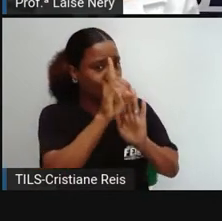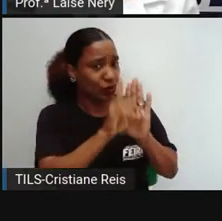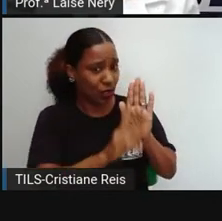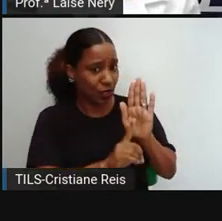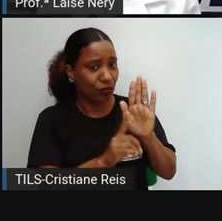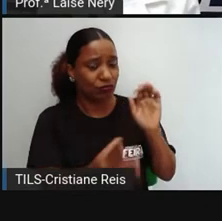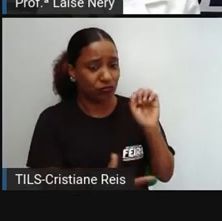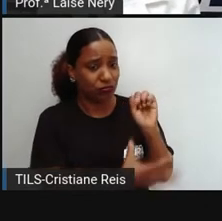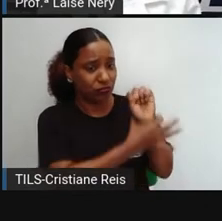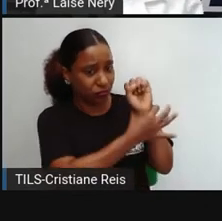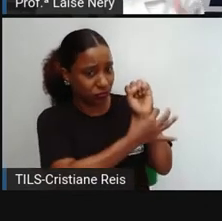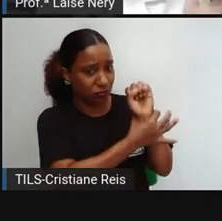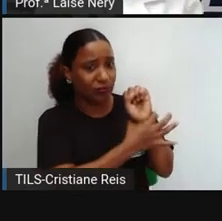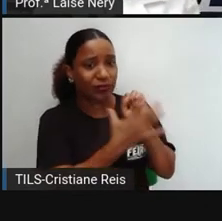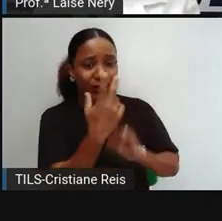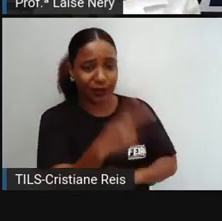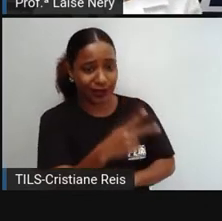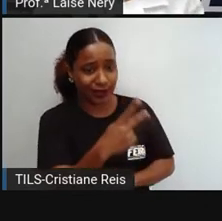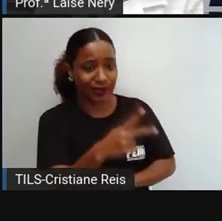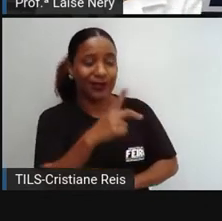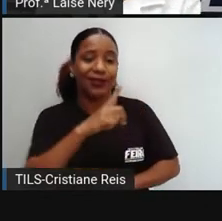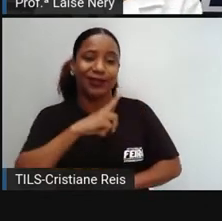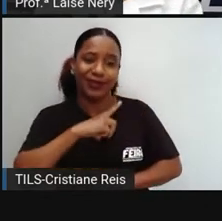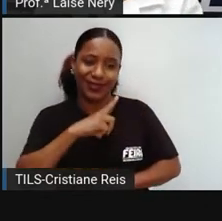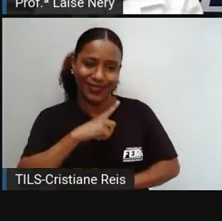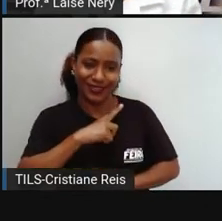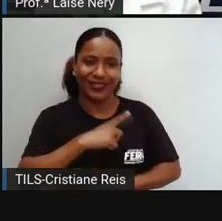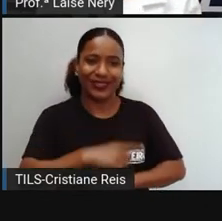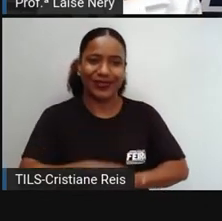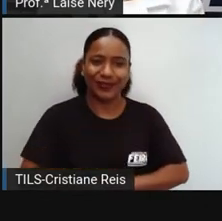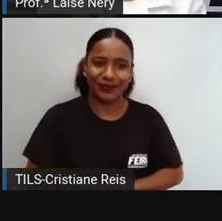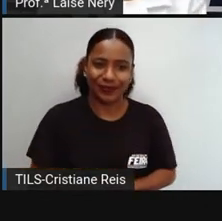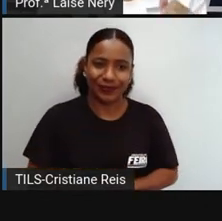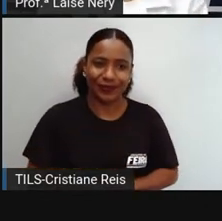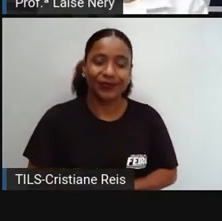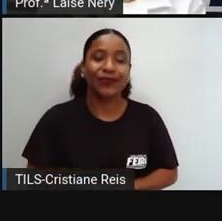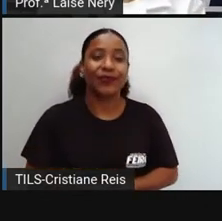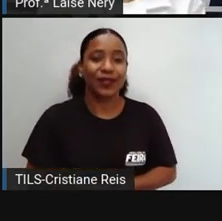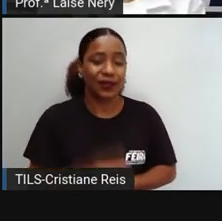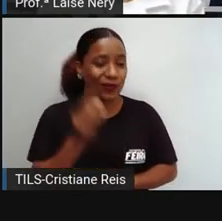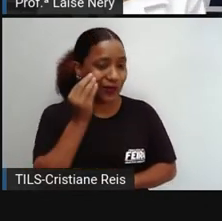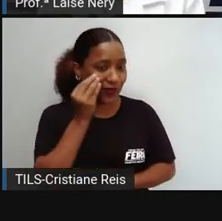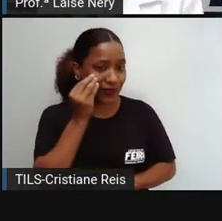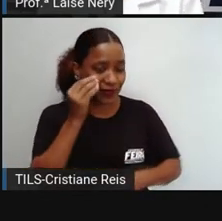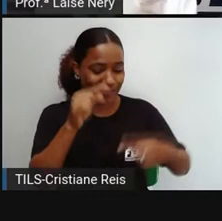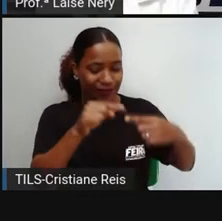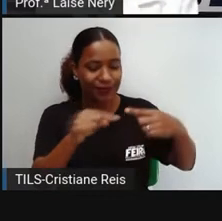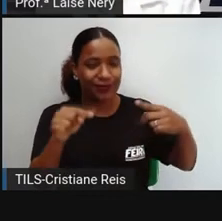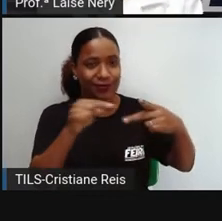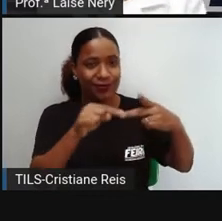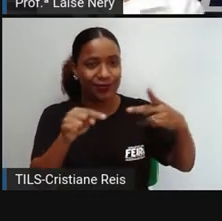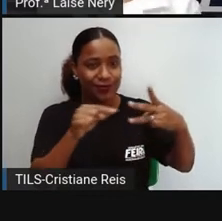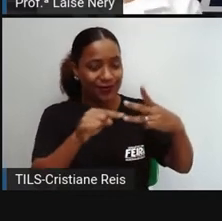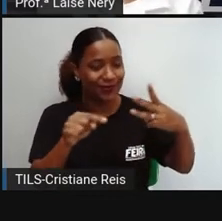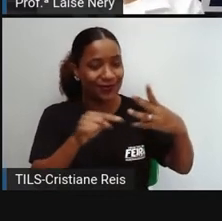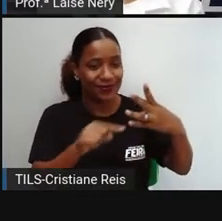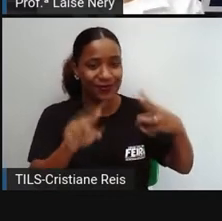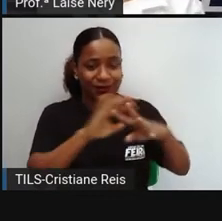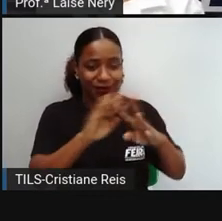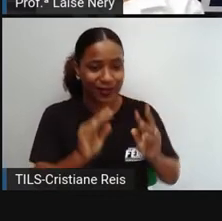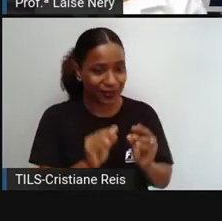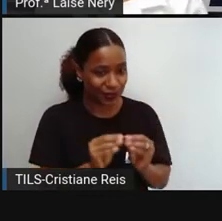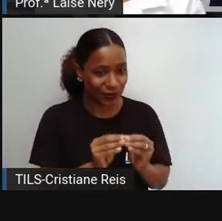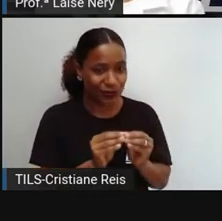ok? Então, essas são as fases da vida que nós estudamos, um resumo aqui, bem